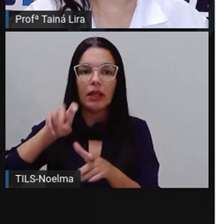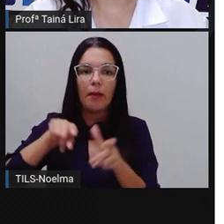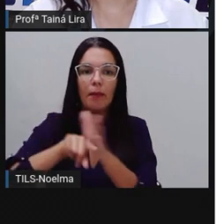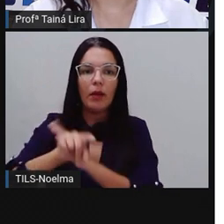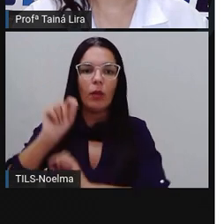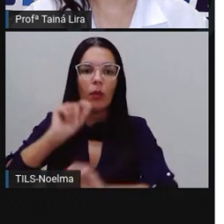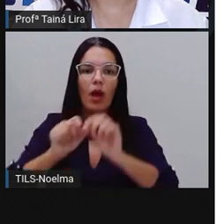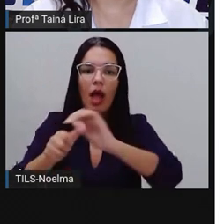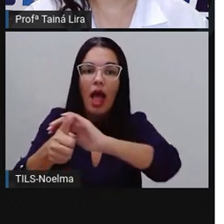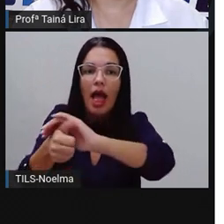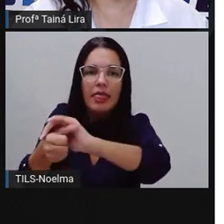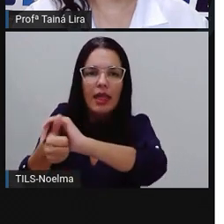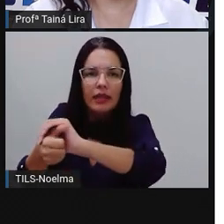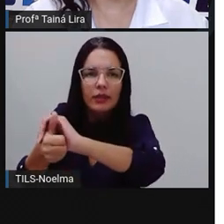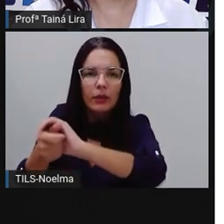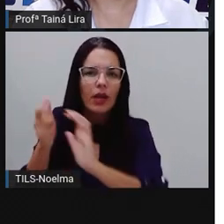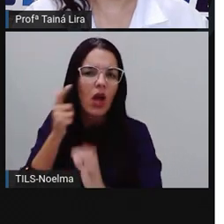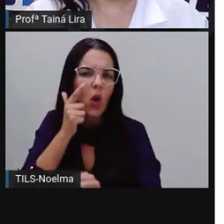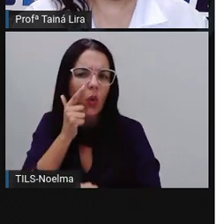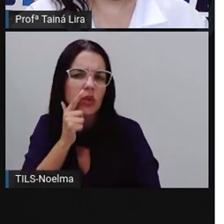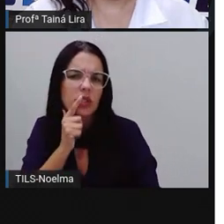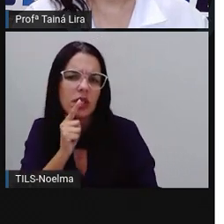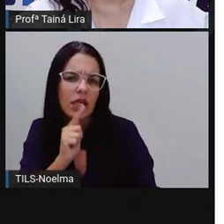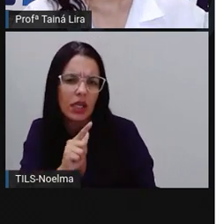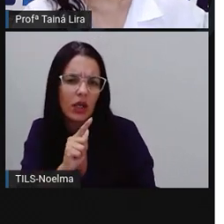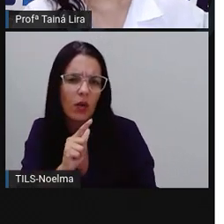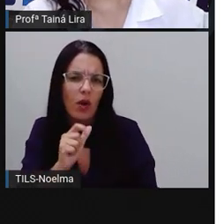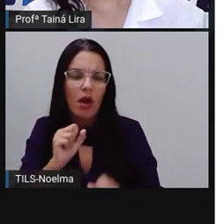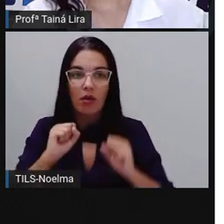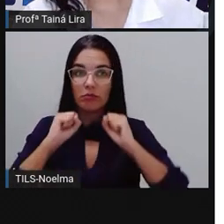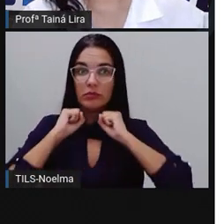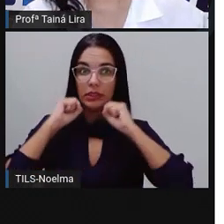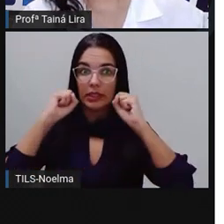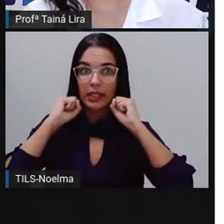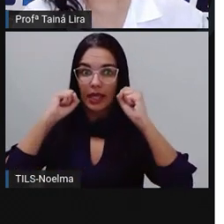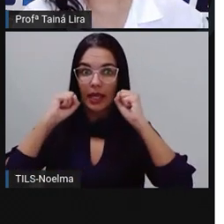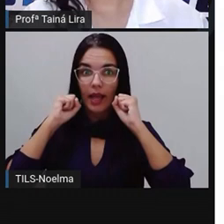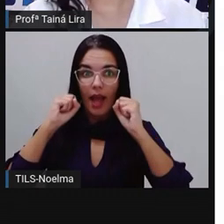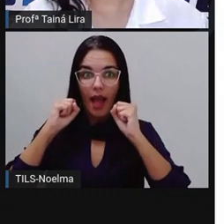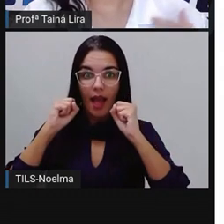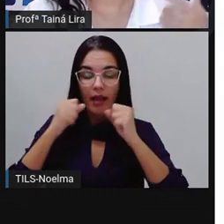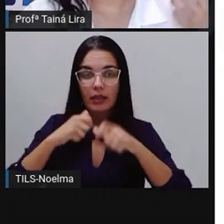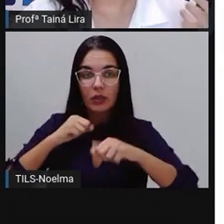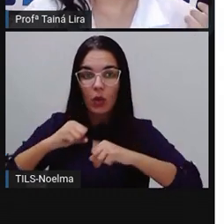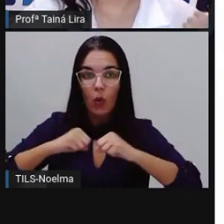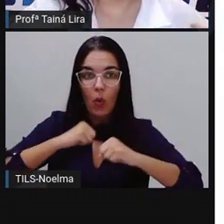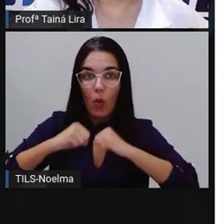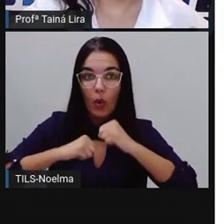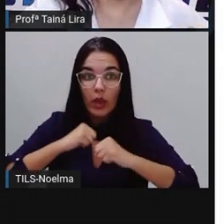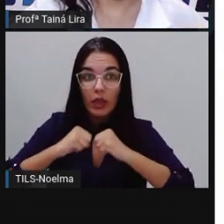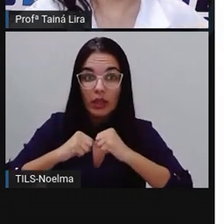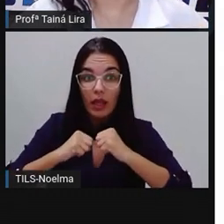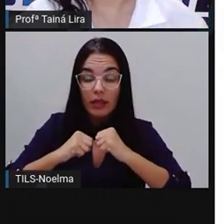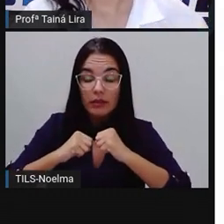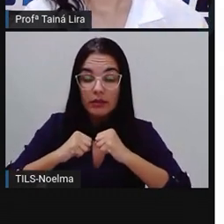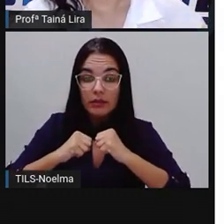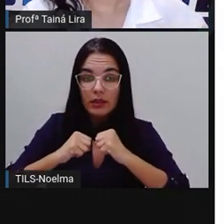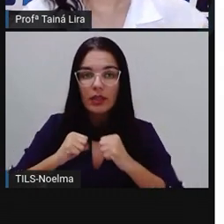tartaruga venceu a corrida, por quê? Então, nós vimos que por conta dessa situação,